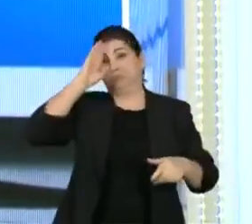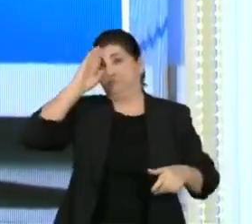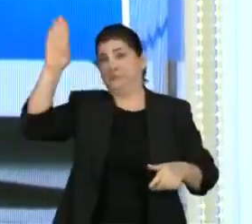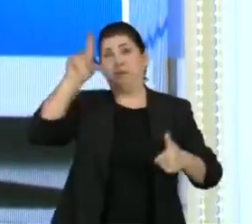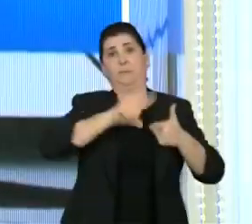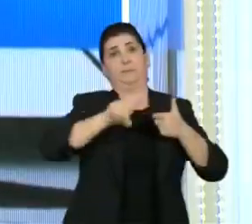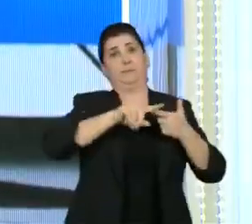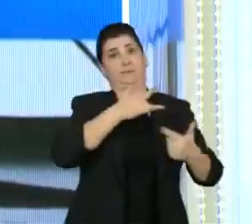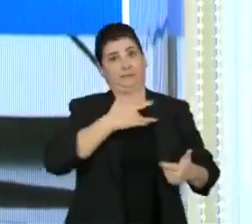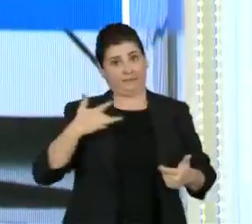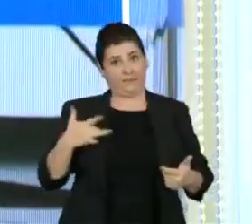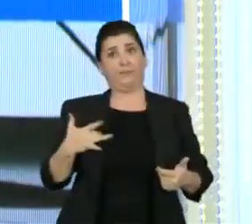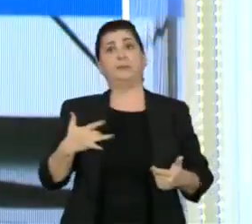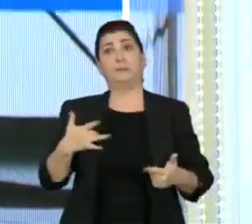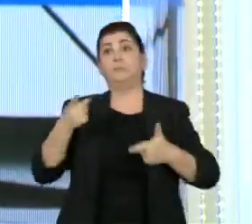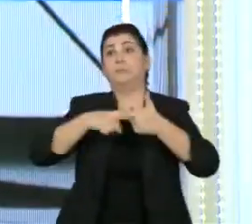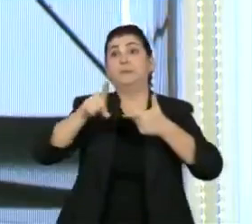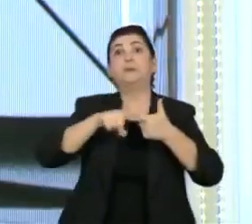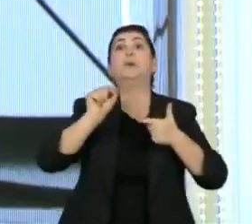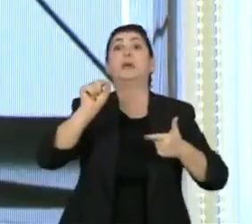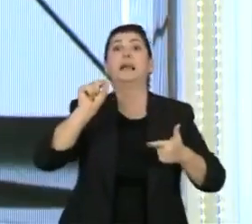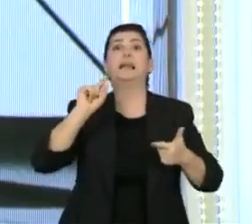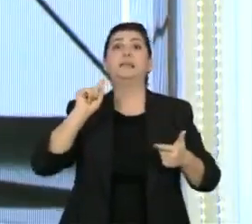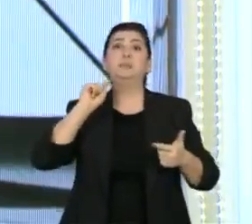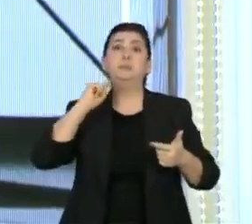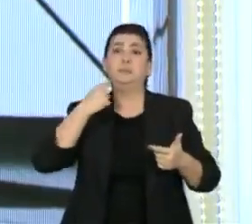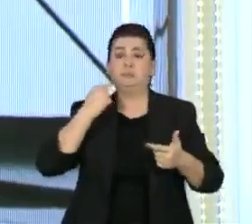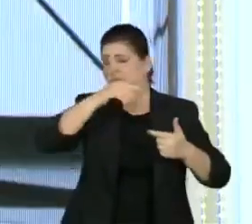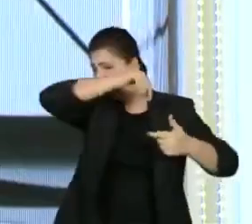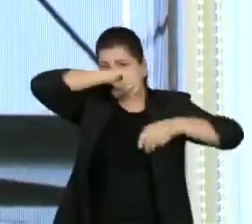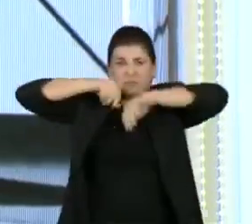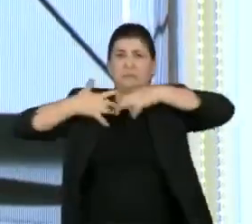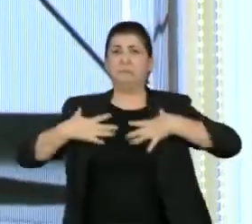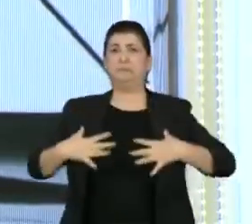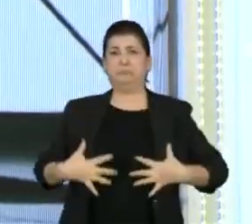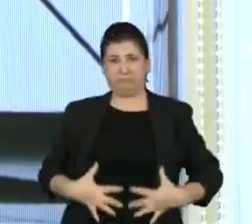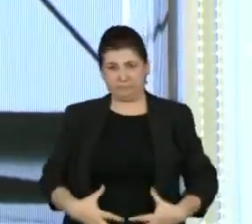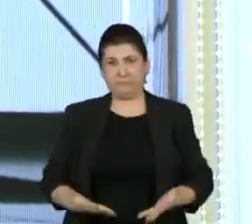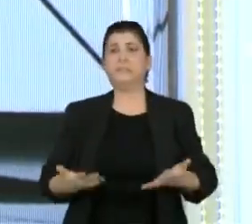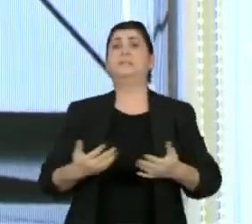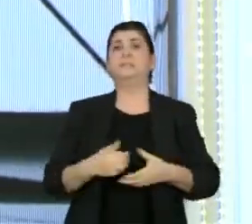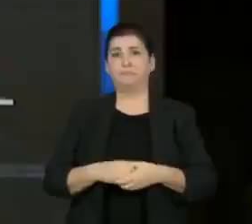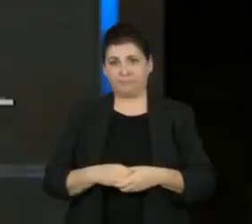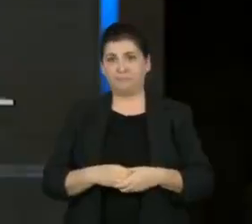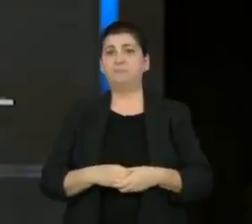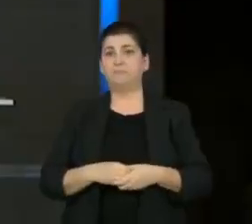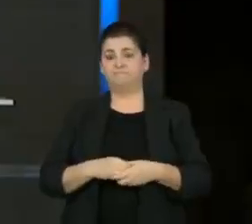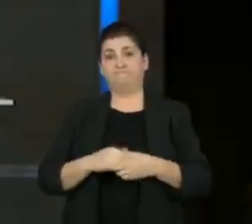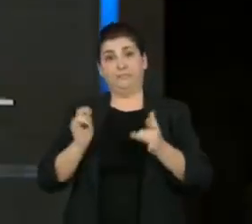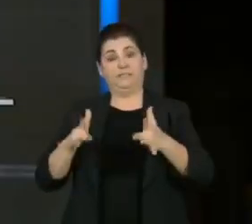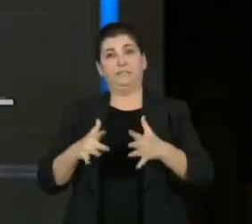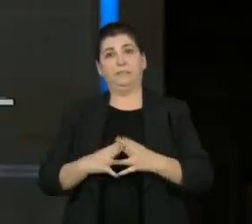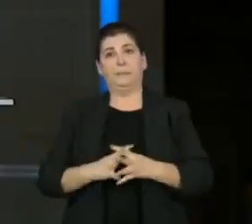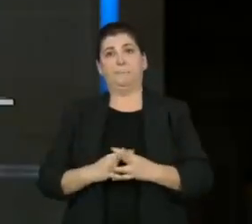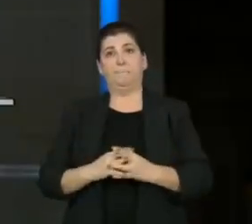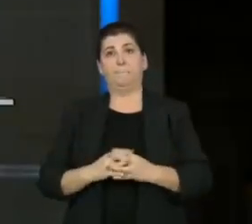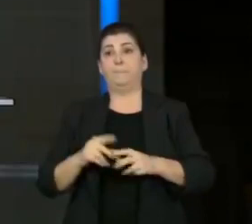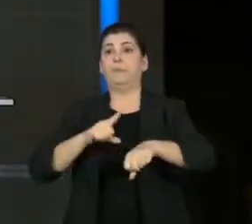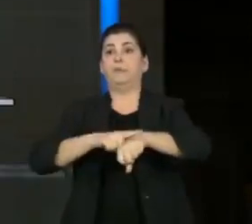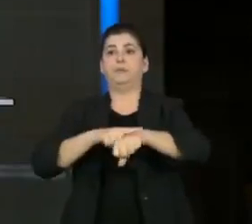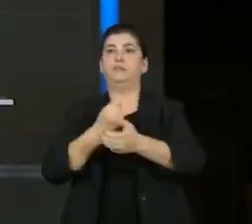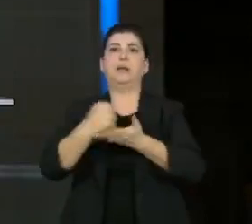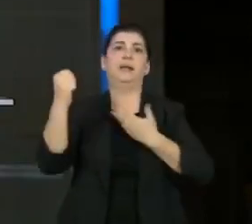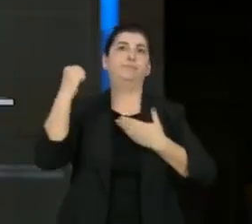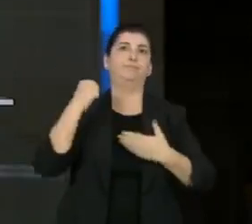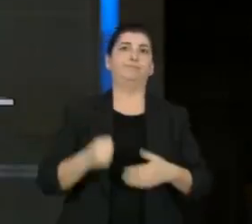casas estão com mofo, com mau cheiro e sem condição nenhuma de Tempo esgotado. Candidato André Matarazzo,